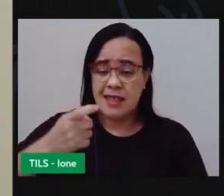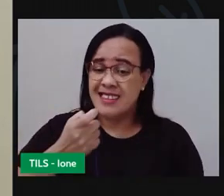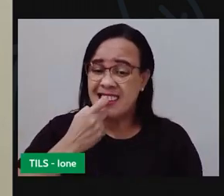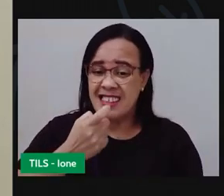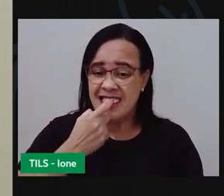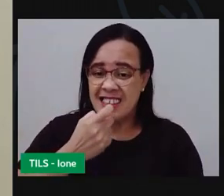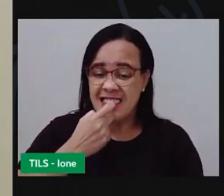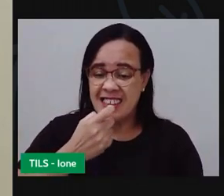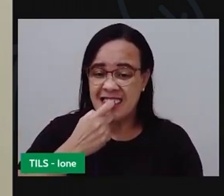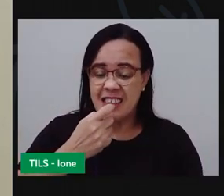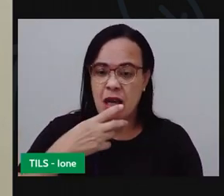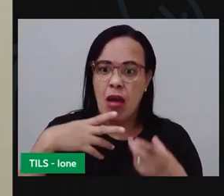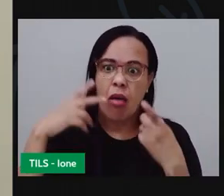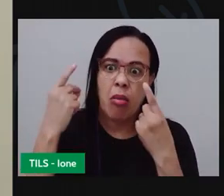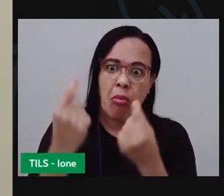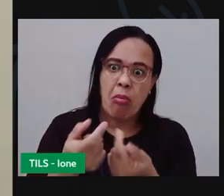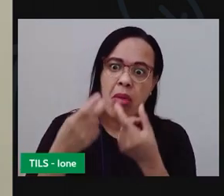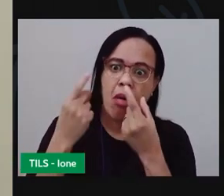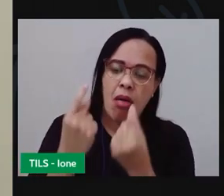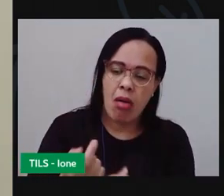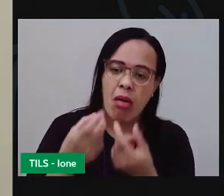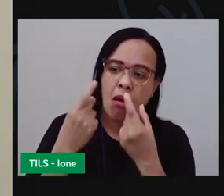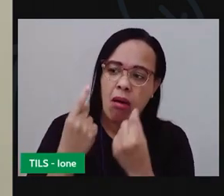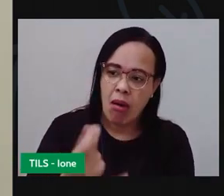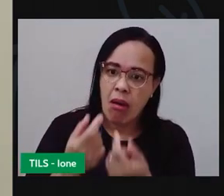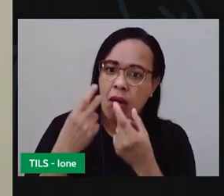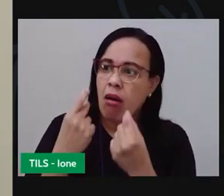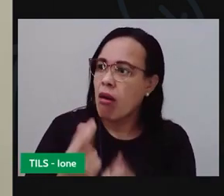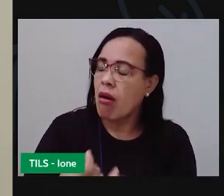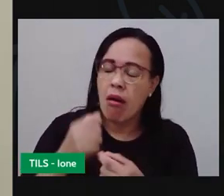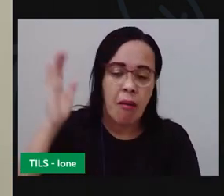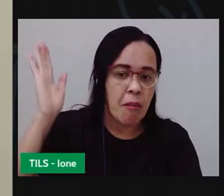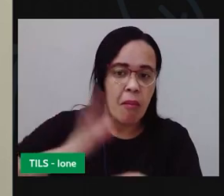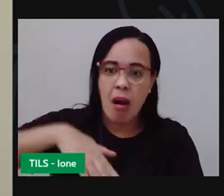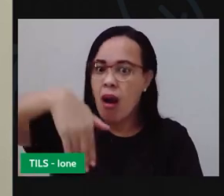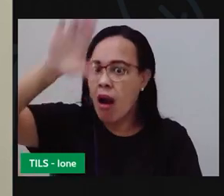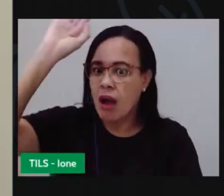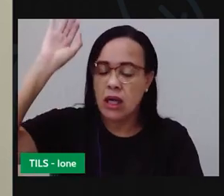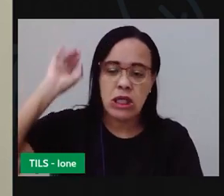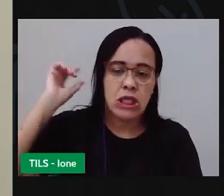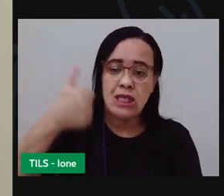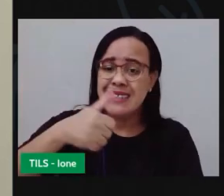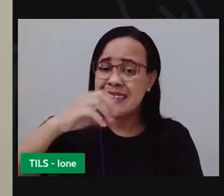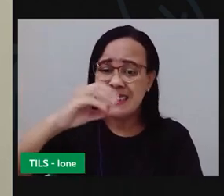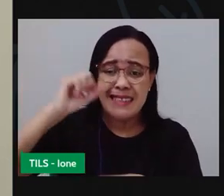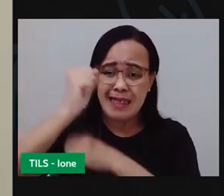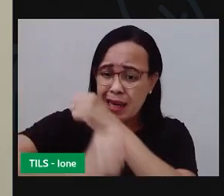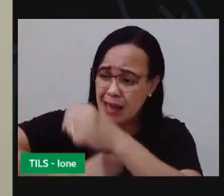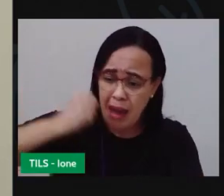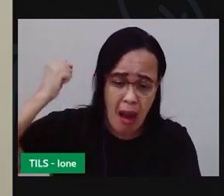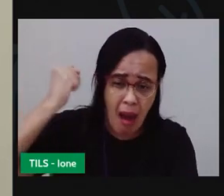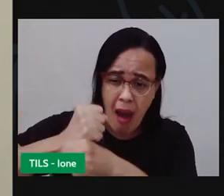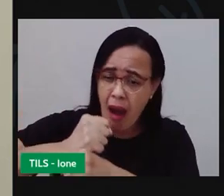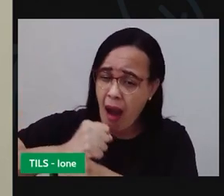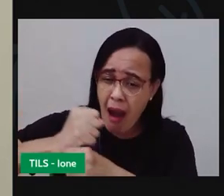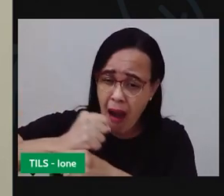que demoram mais de 100 anos para se derrubar. E que